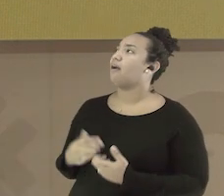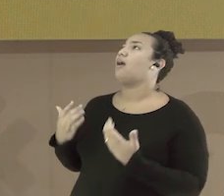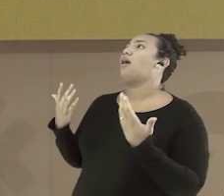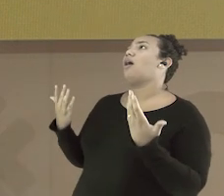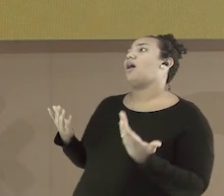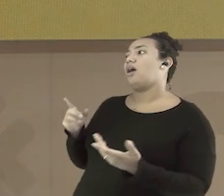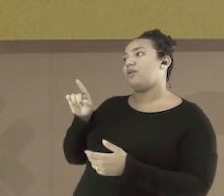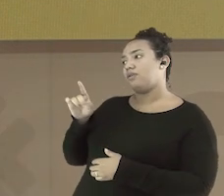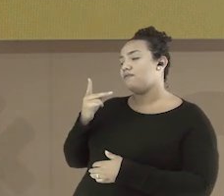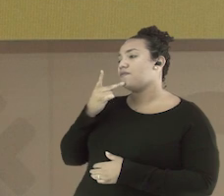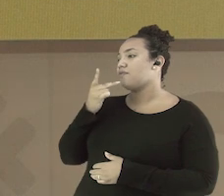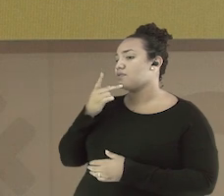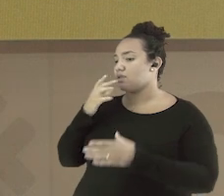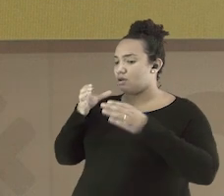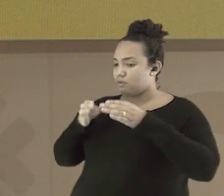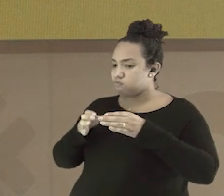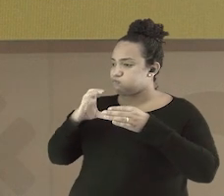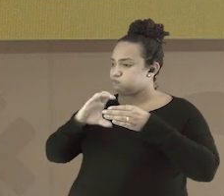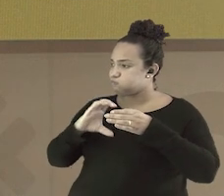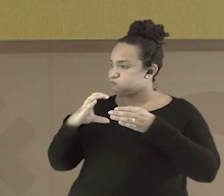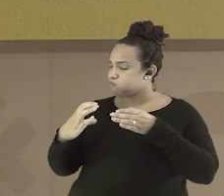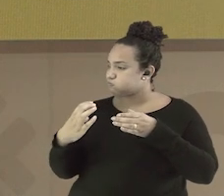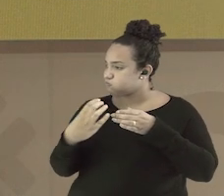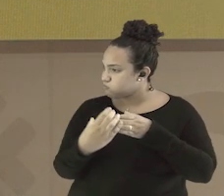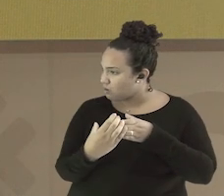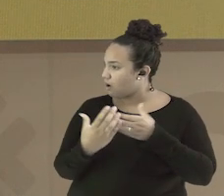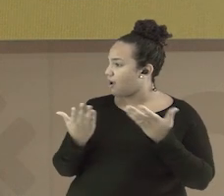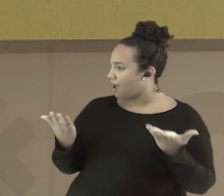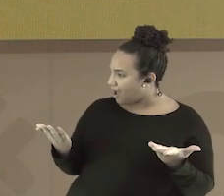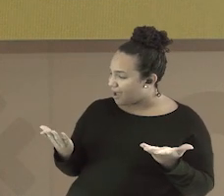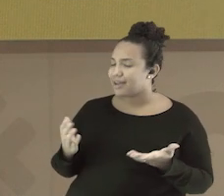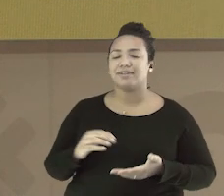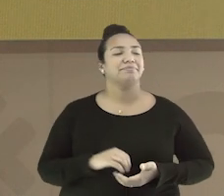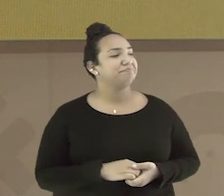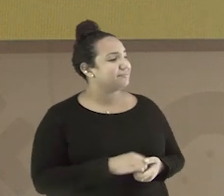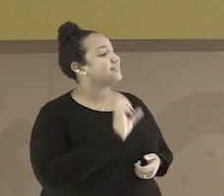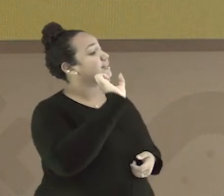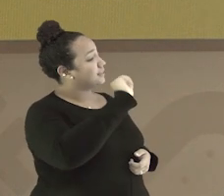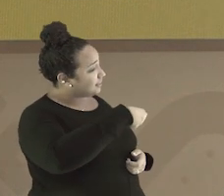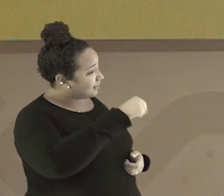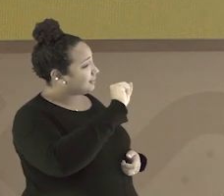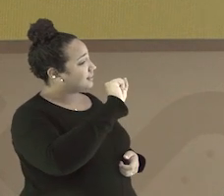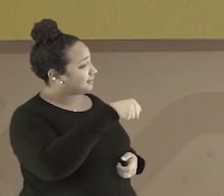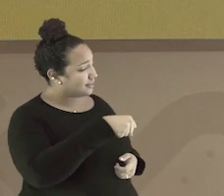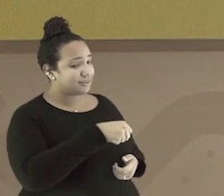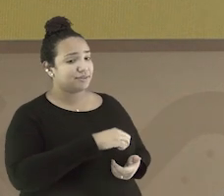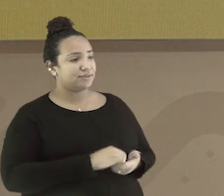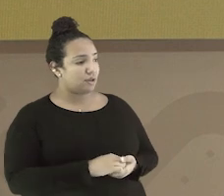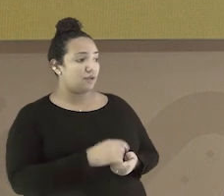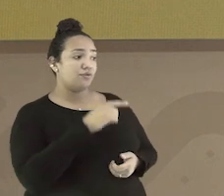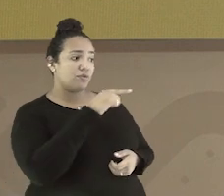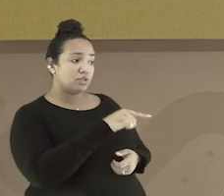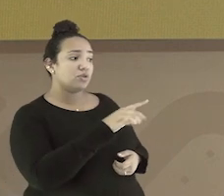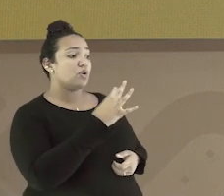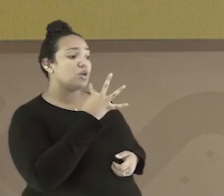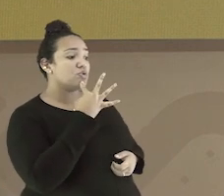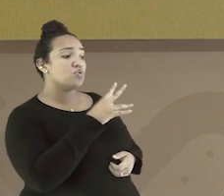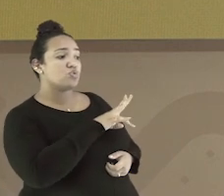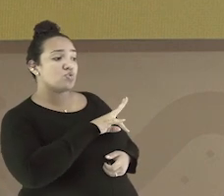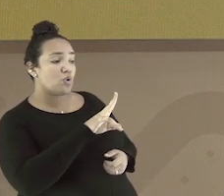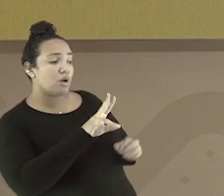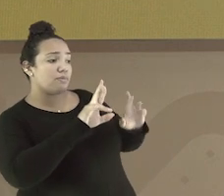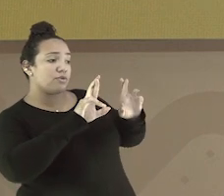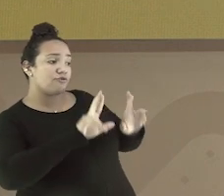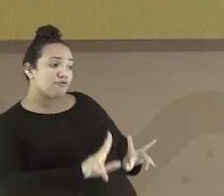que estivemos lá. Ah, você quer dizer abóbora e carne seca. Isso. Você